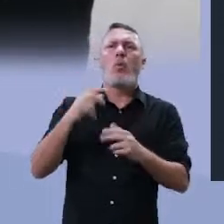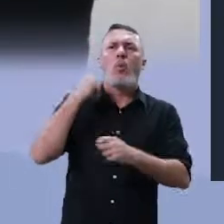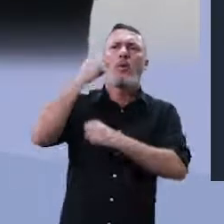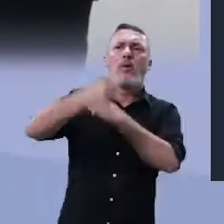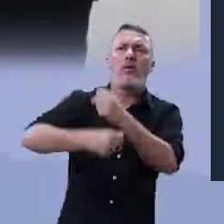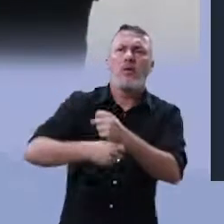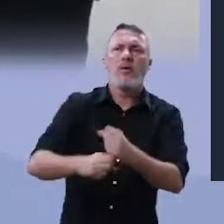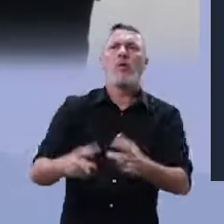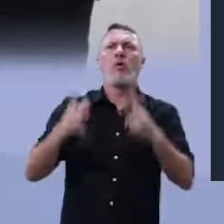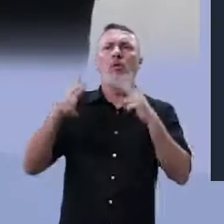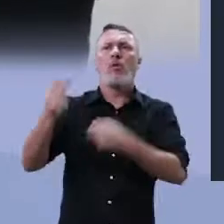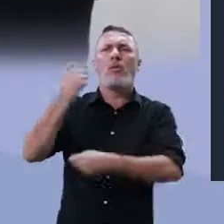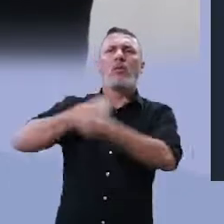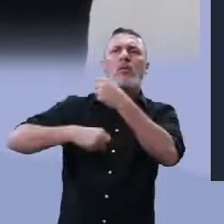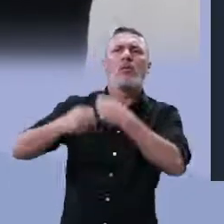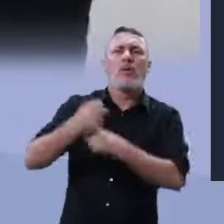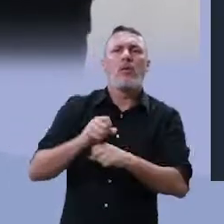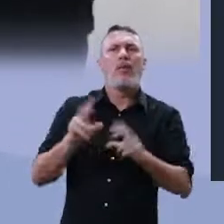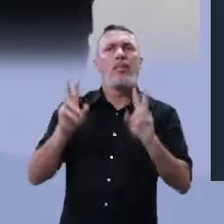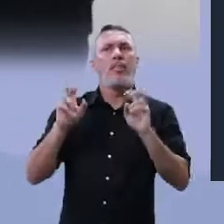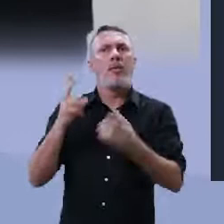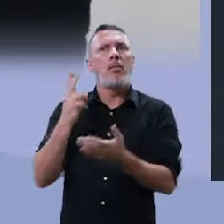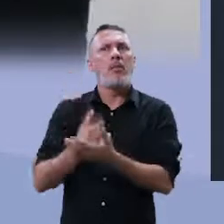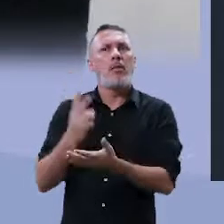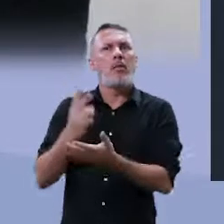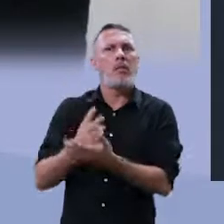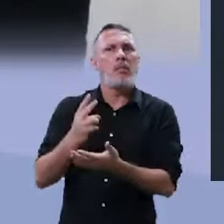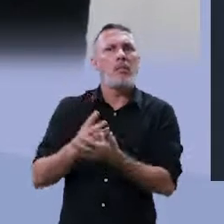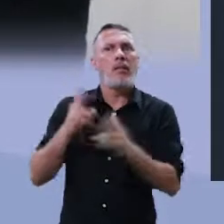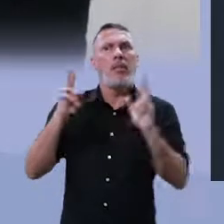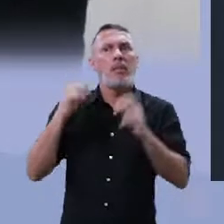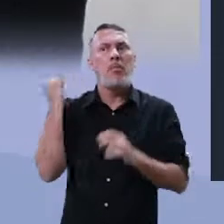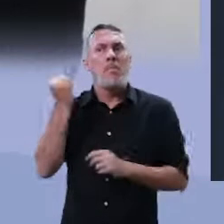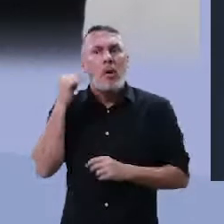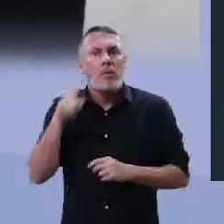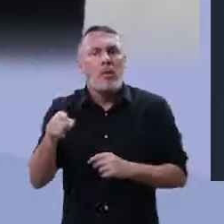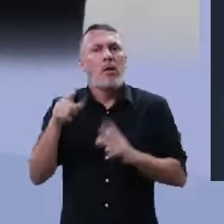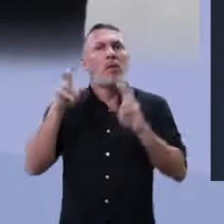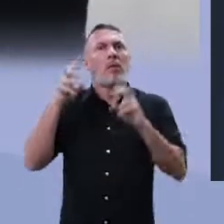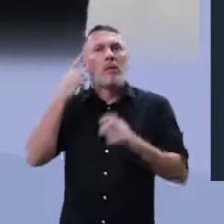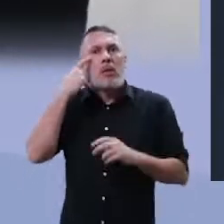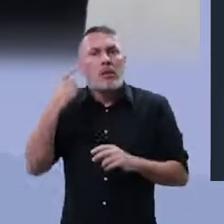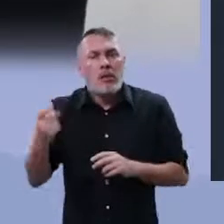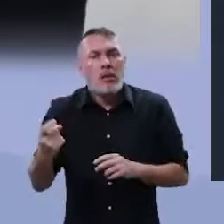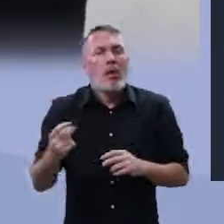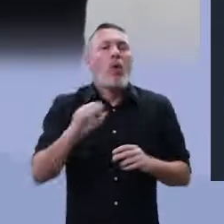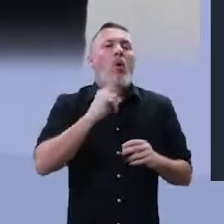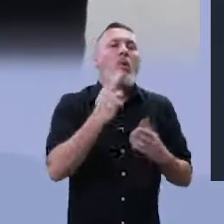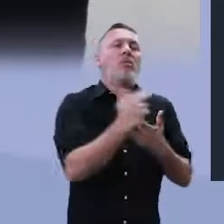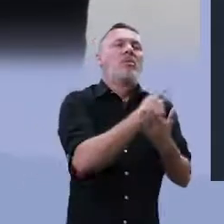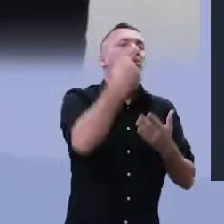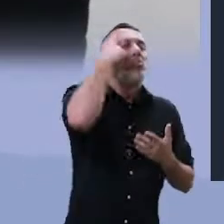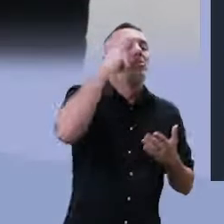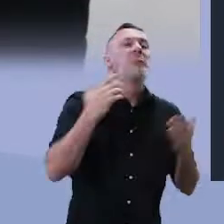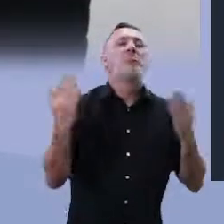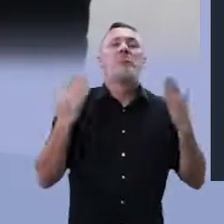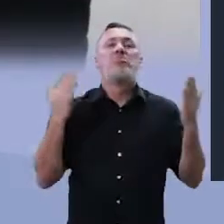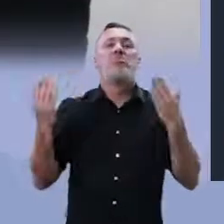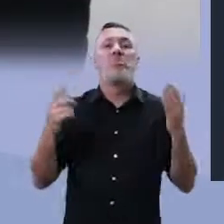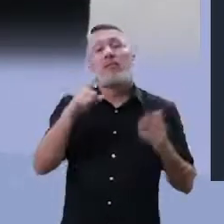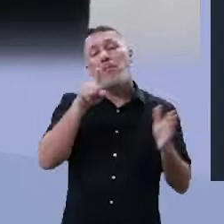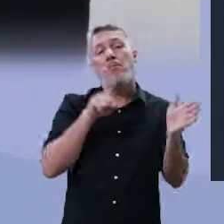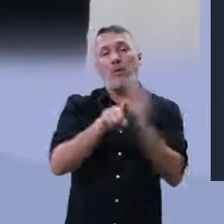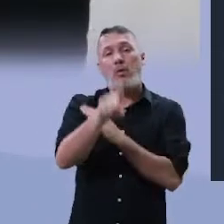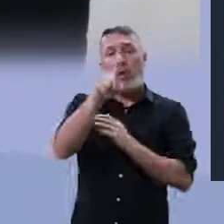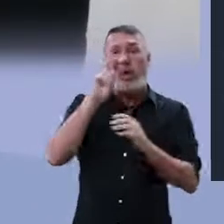a 10 anos, daqui a 50 anos, porque o assunto está em voga, o assunto importa, o assunto interessa. E aí eu